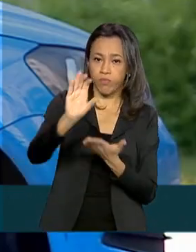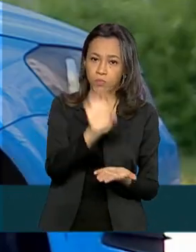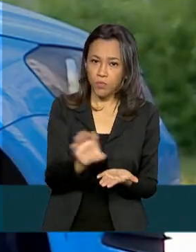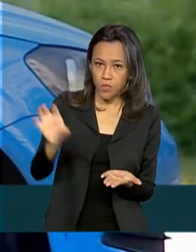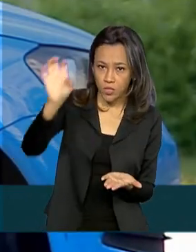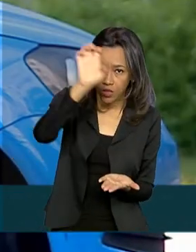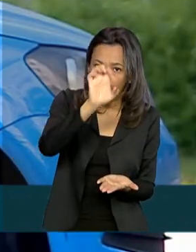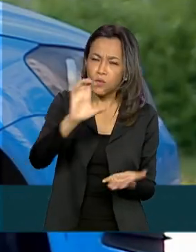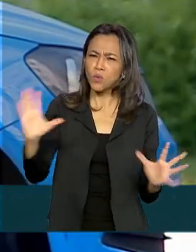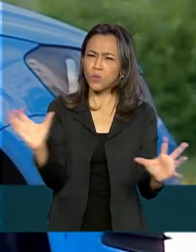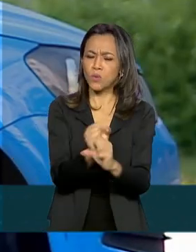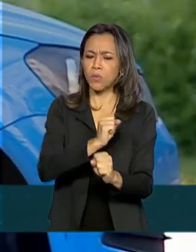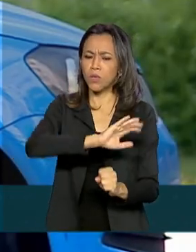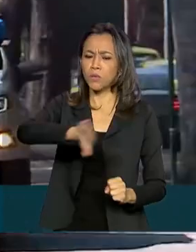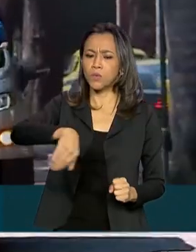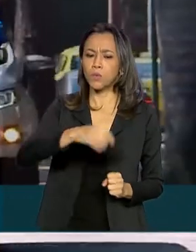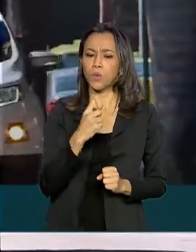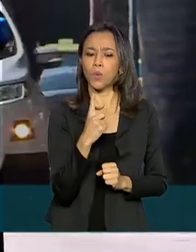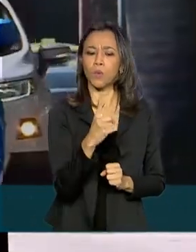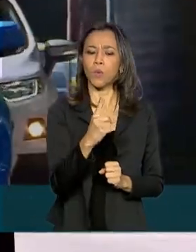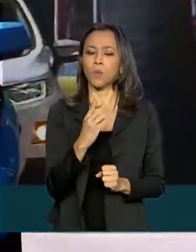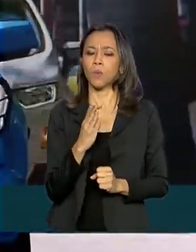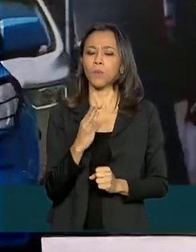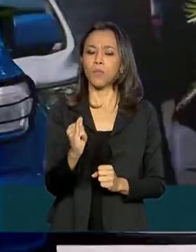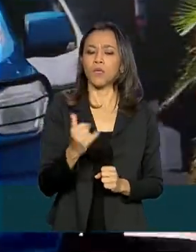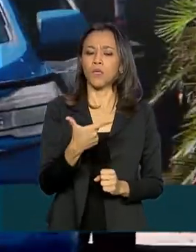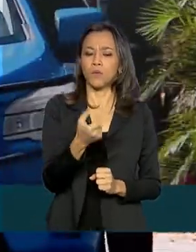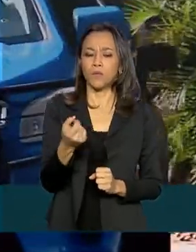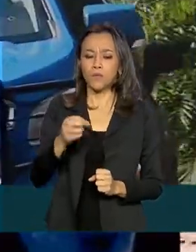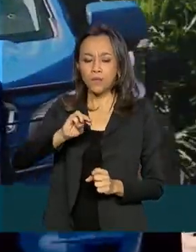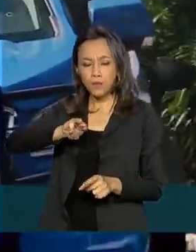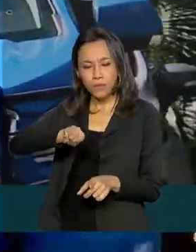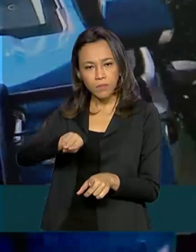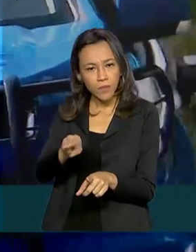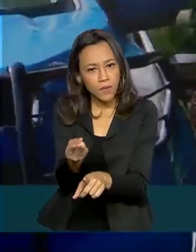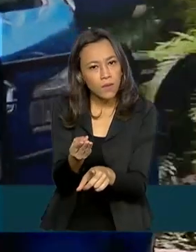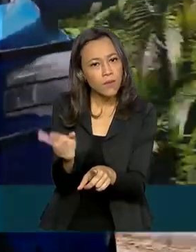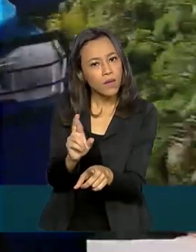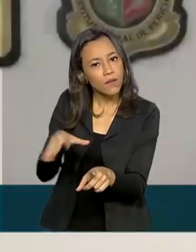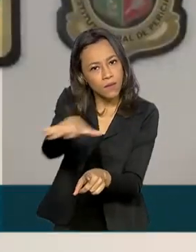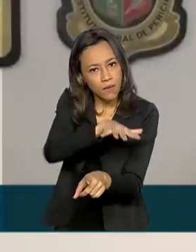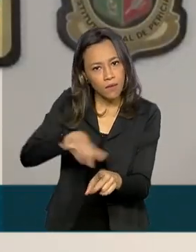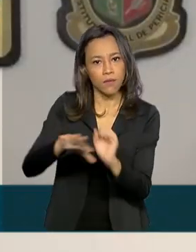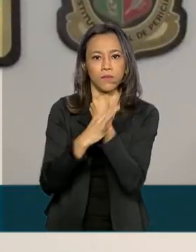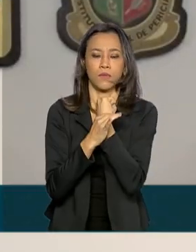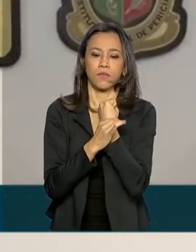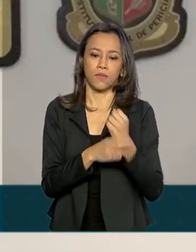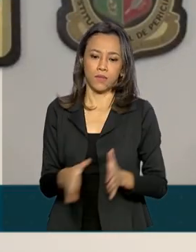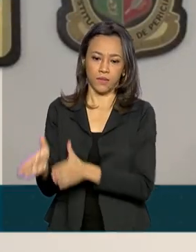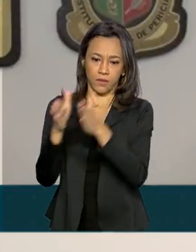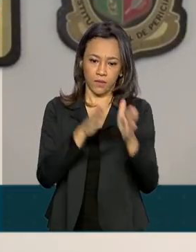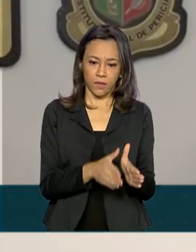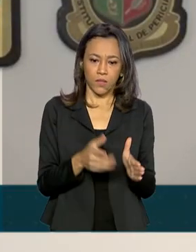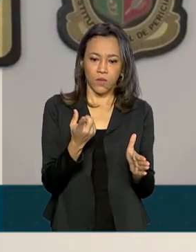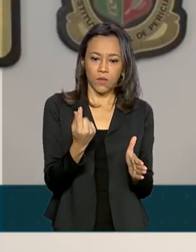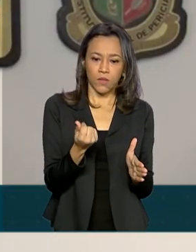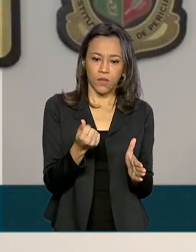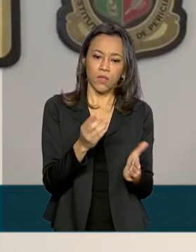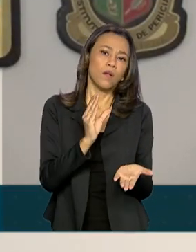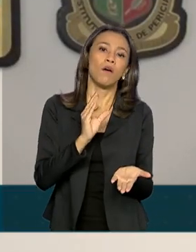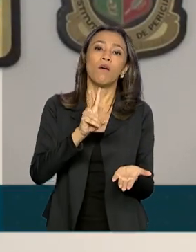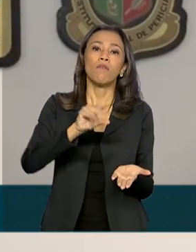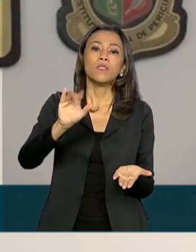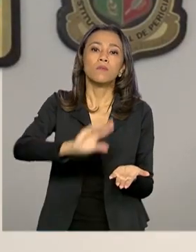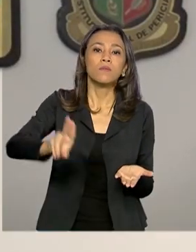totalizando assim 1 bilhão e 200 milhões de reais para a segurança pública. Os recursos serão empregados na melhoria